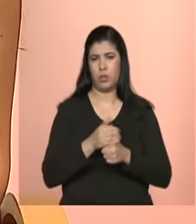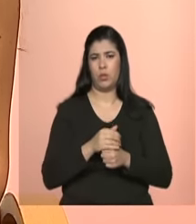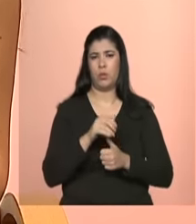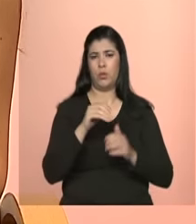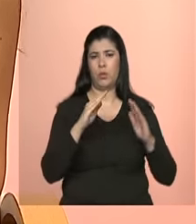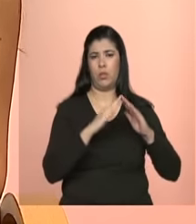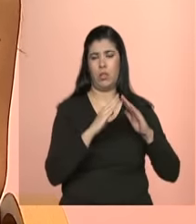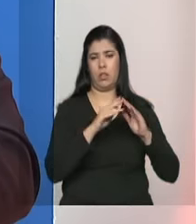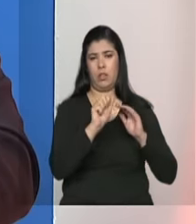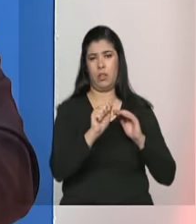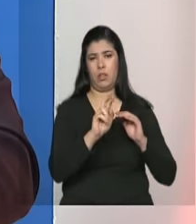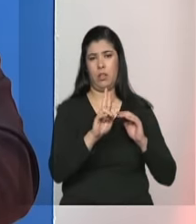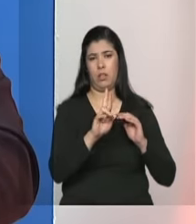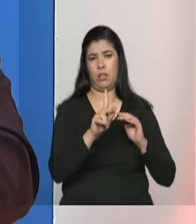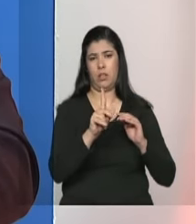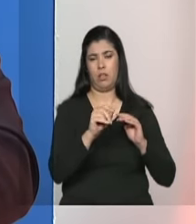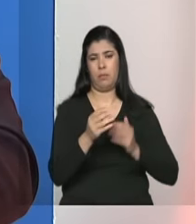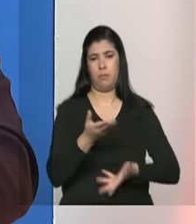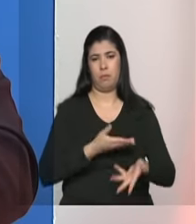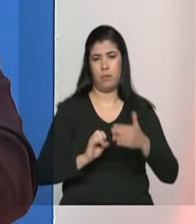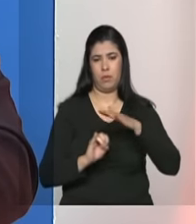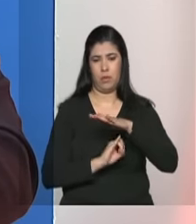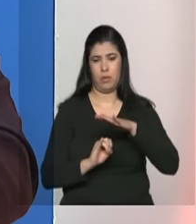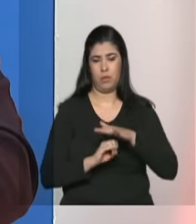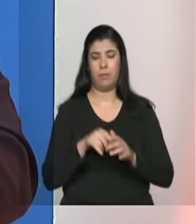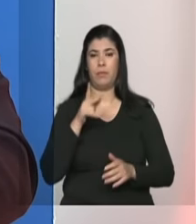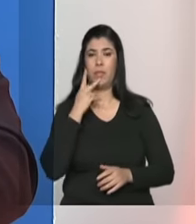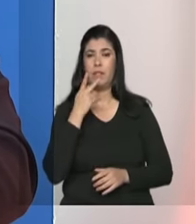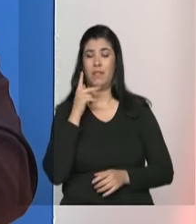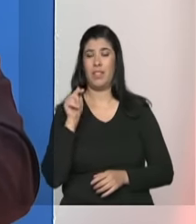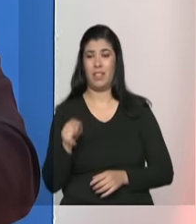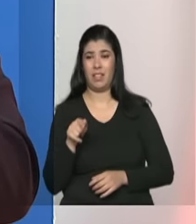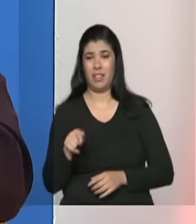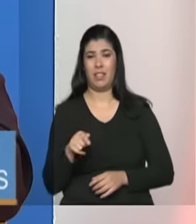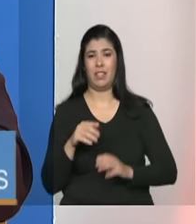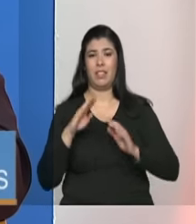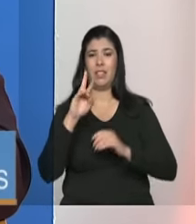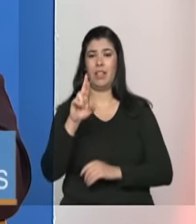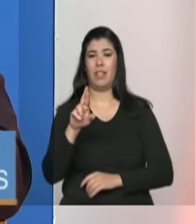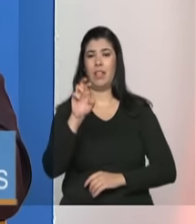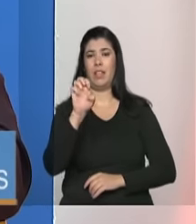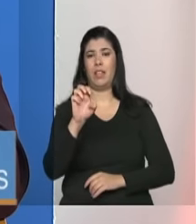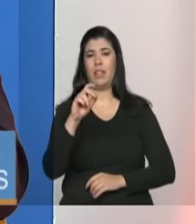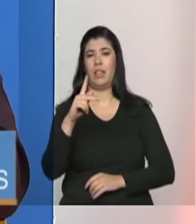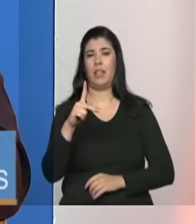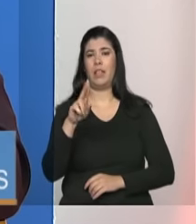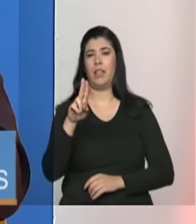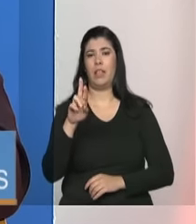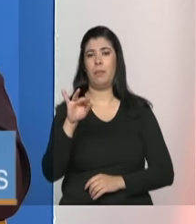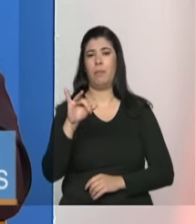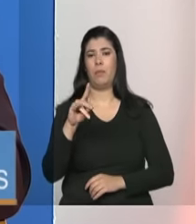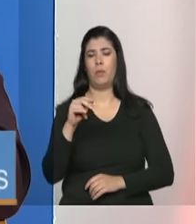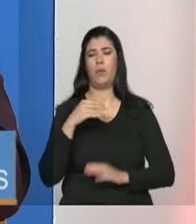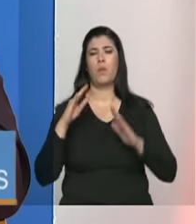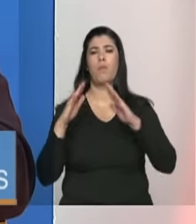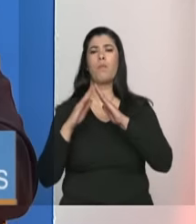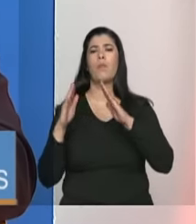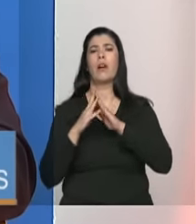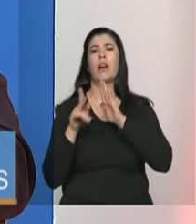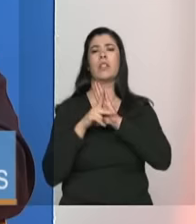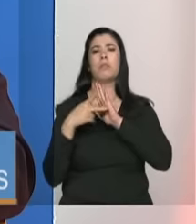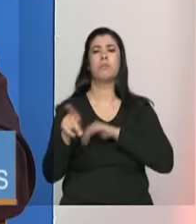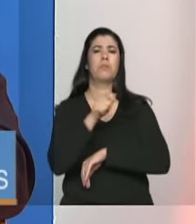Mariana a república realmente é um grande desafio do serviço porque ela é considerada como sendo um serviço de acolhimento também